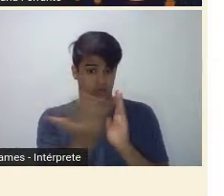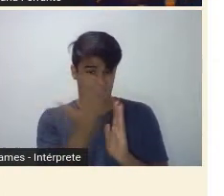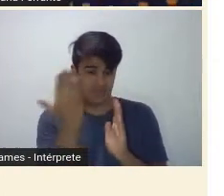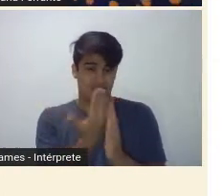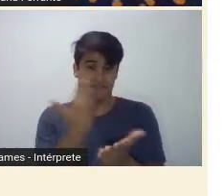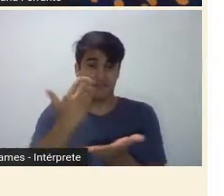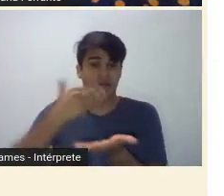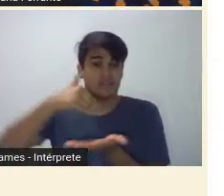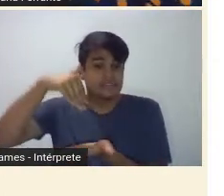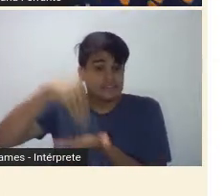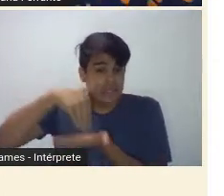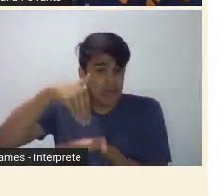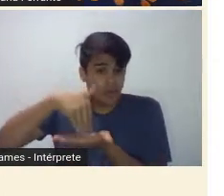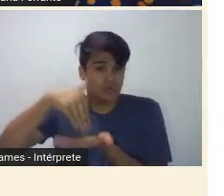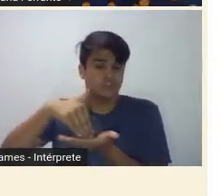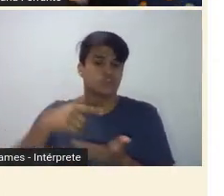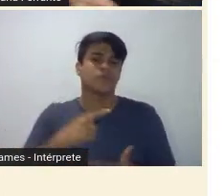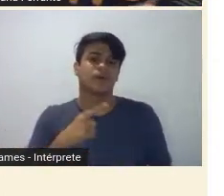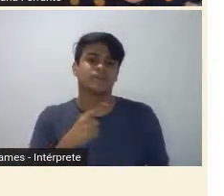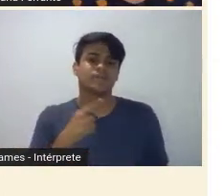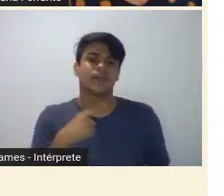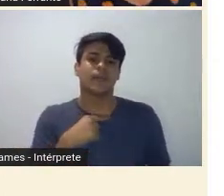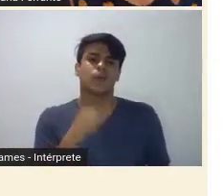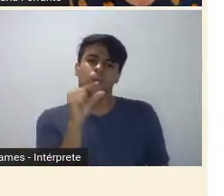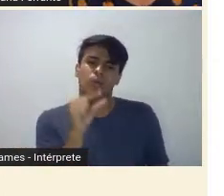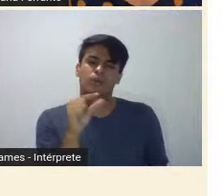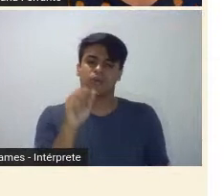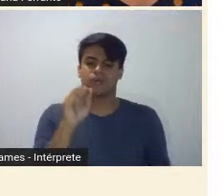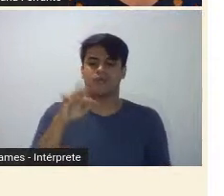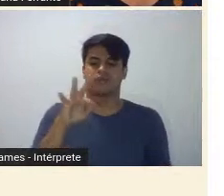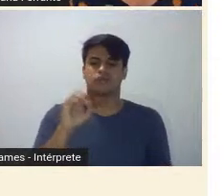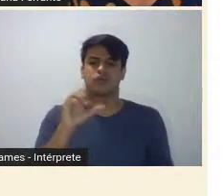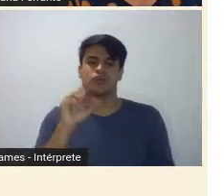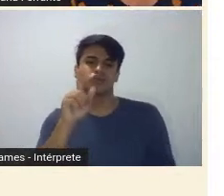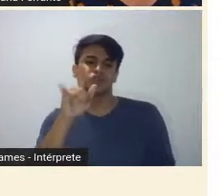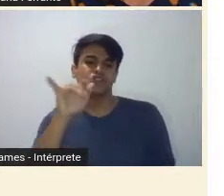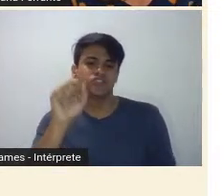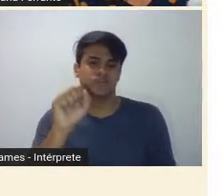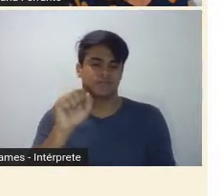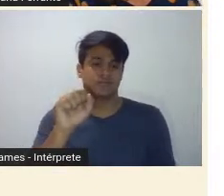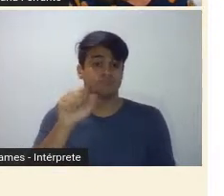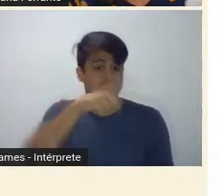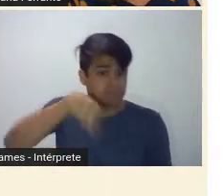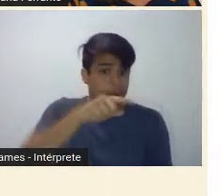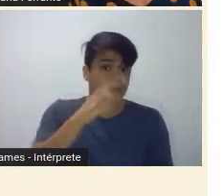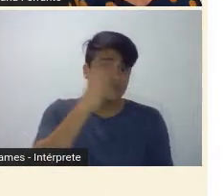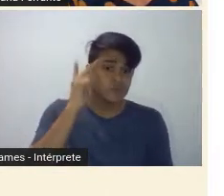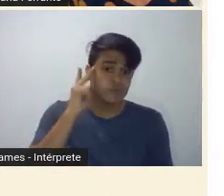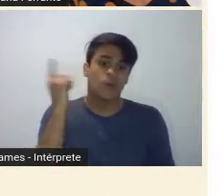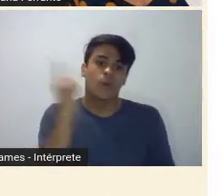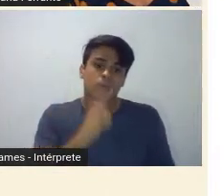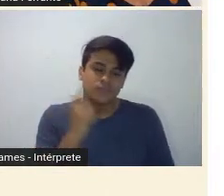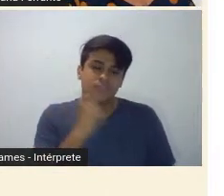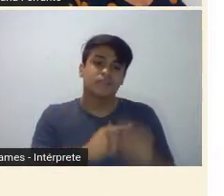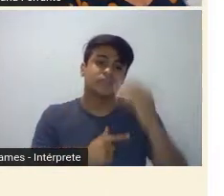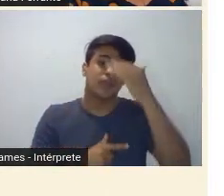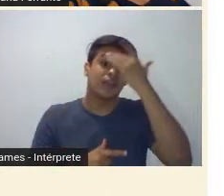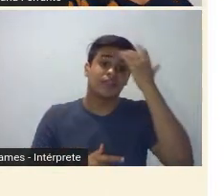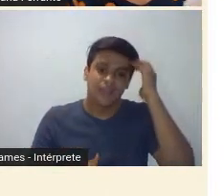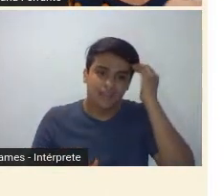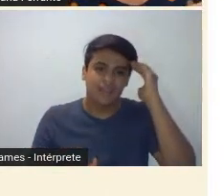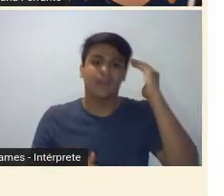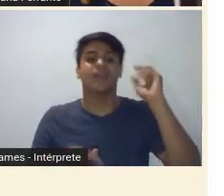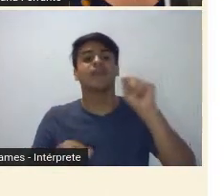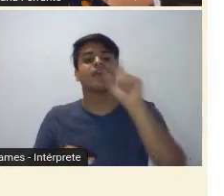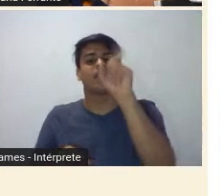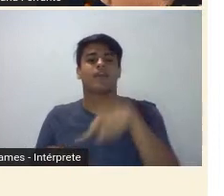sessão do livro uma pequena antologia do Agenda Barbosa para que as pessoas tivessem ciência de quem foi esse poeta.